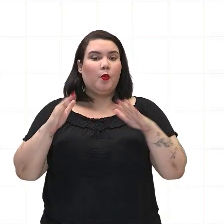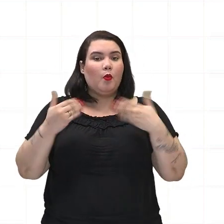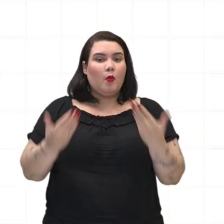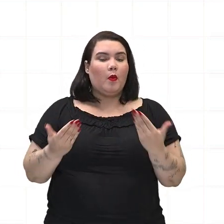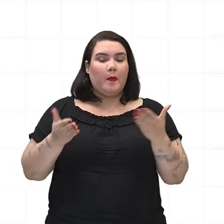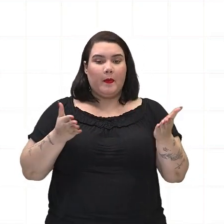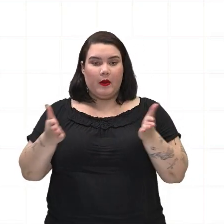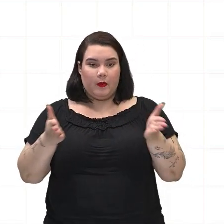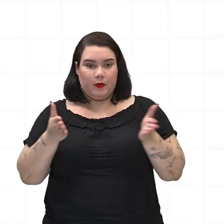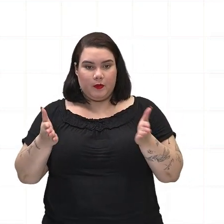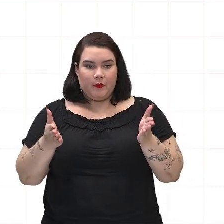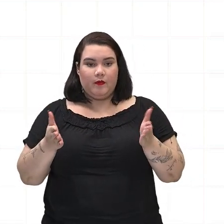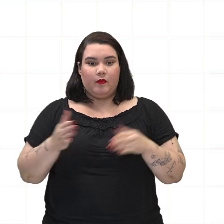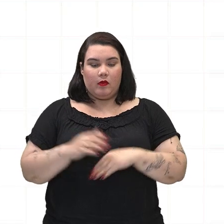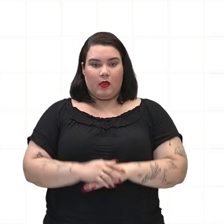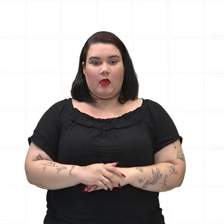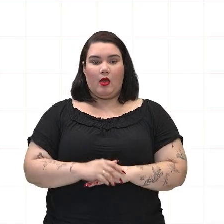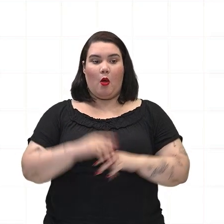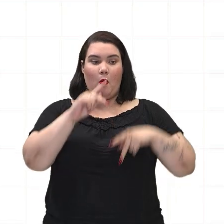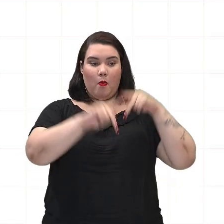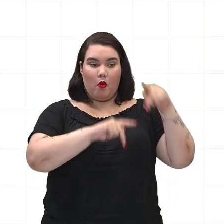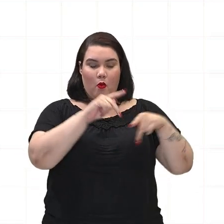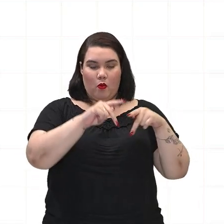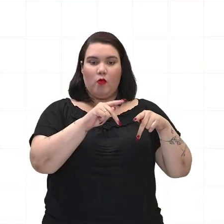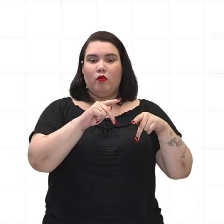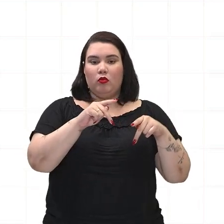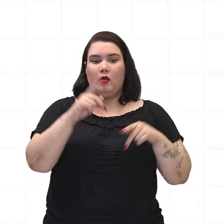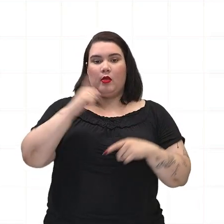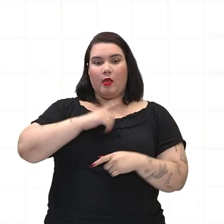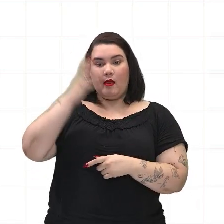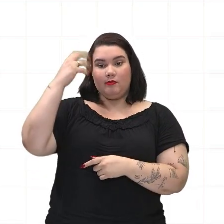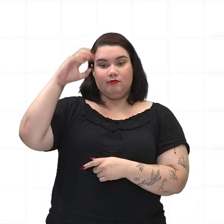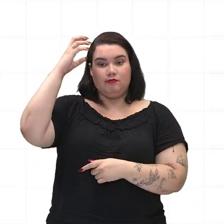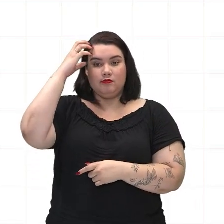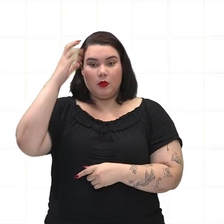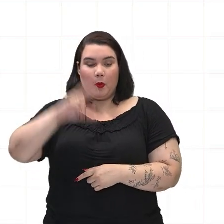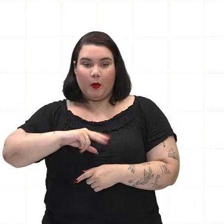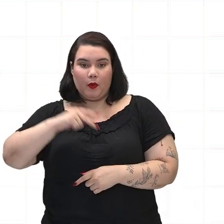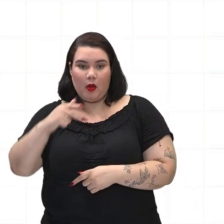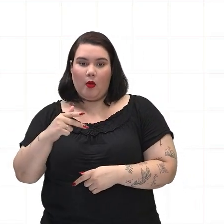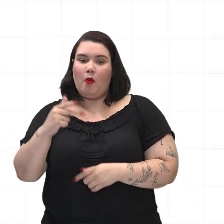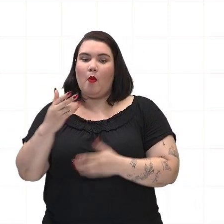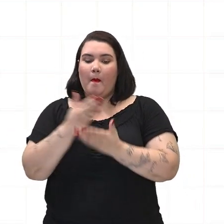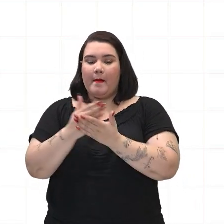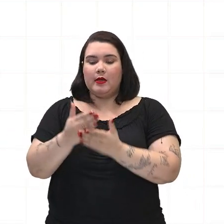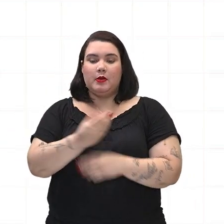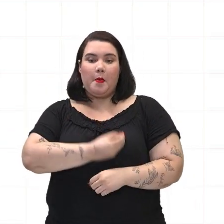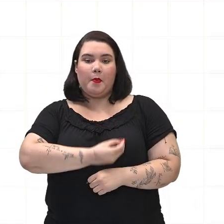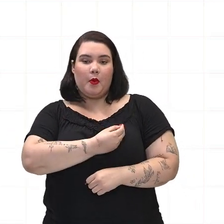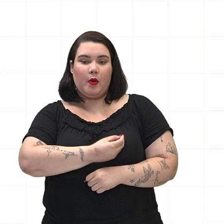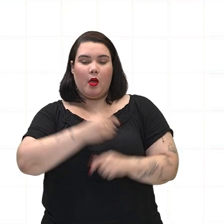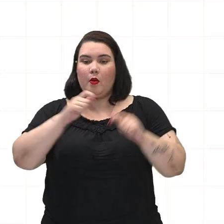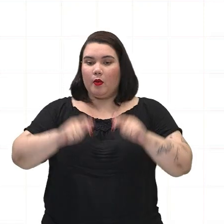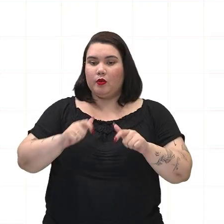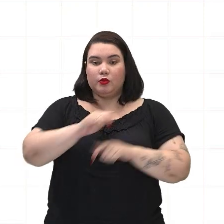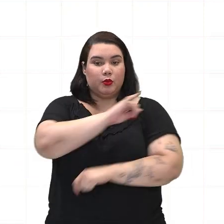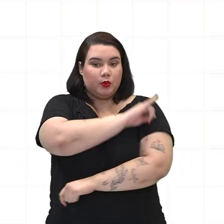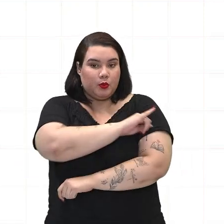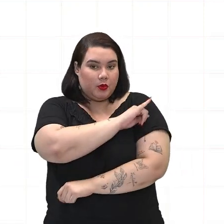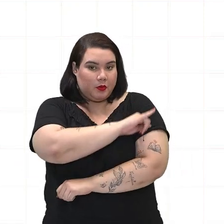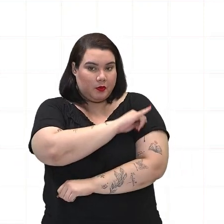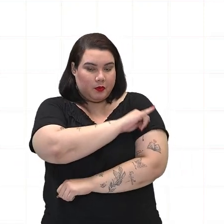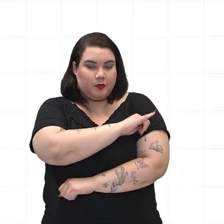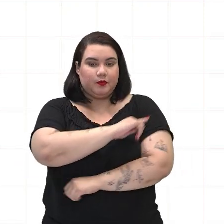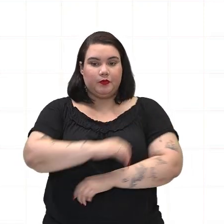corte real portuguesa se instaura no Rio de Janeiro, então, a vinda da